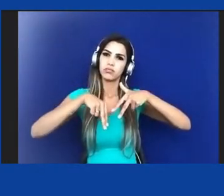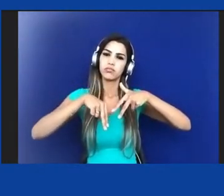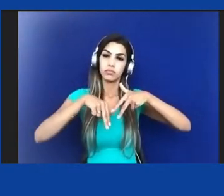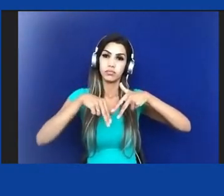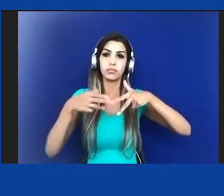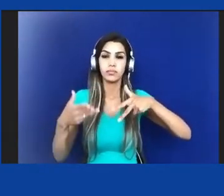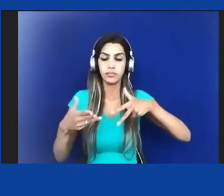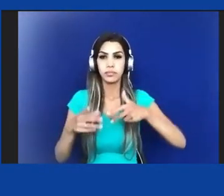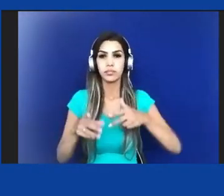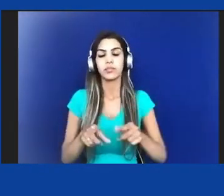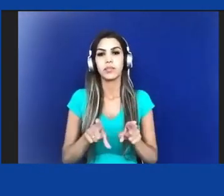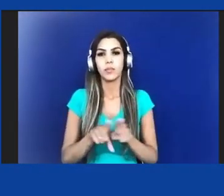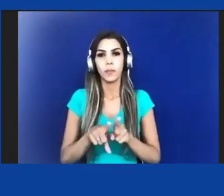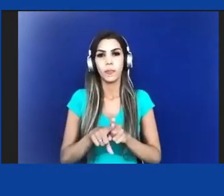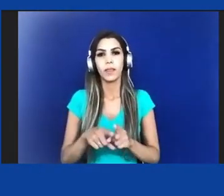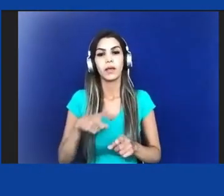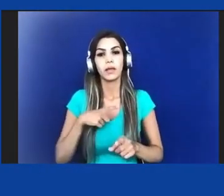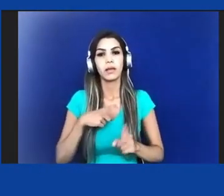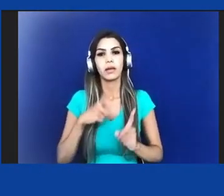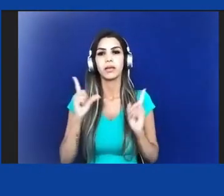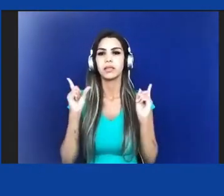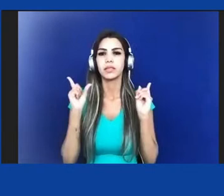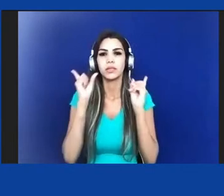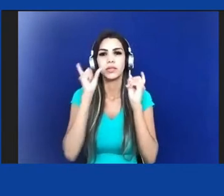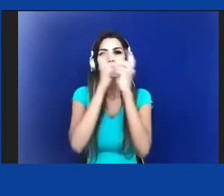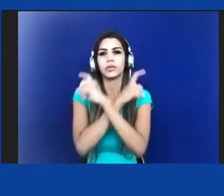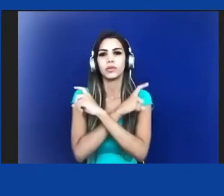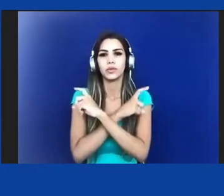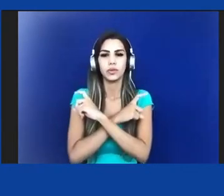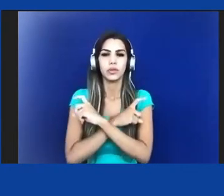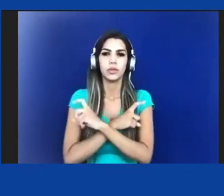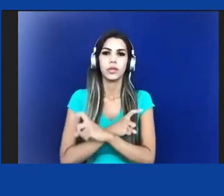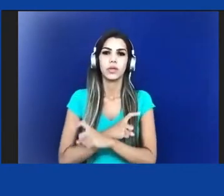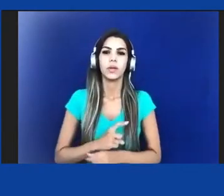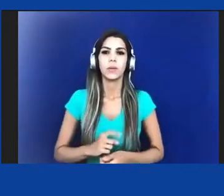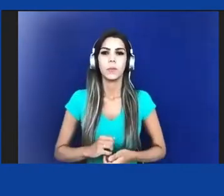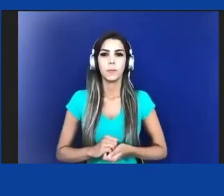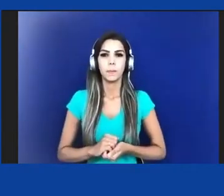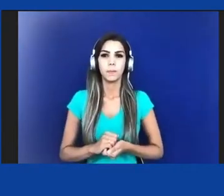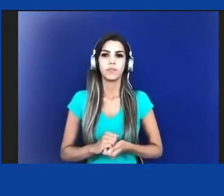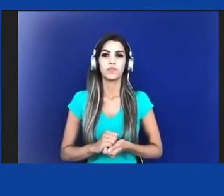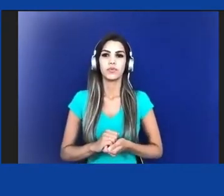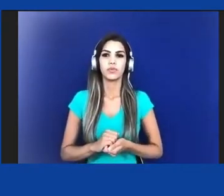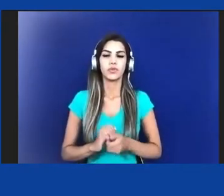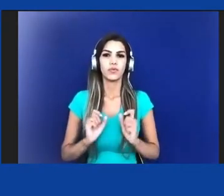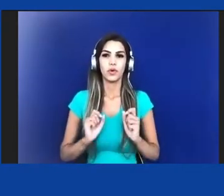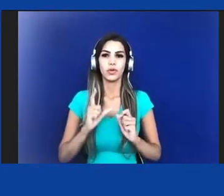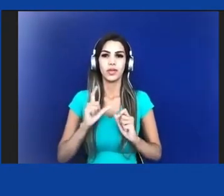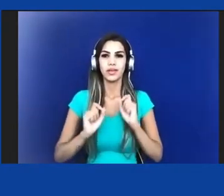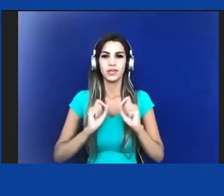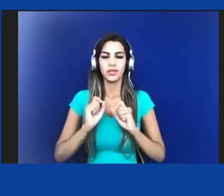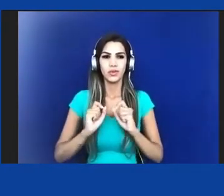Uma dificuldade de lidar com a alteridade, mas eu vou voltar a isso.